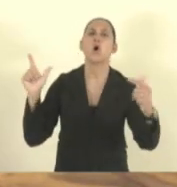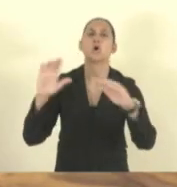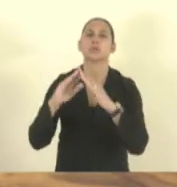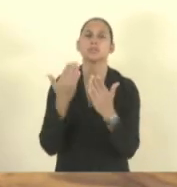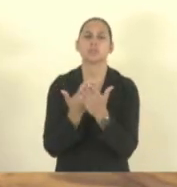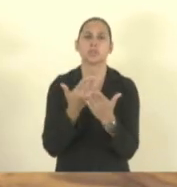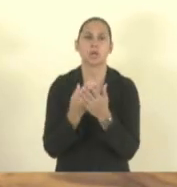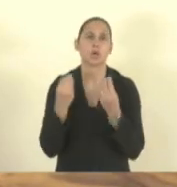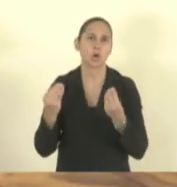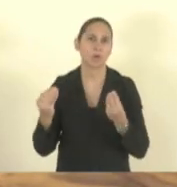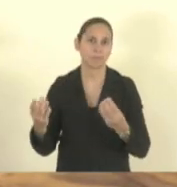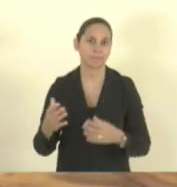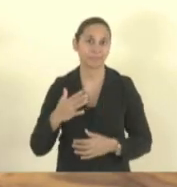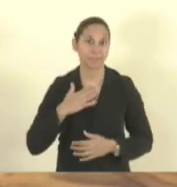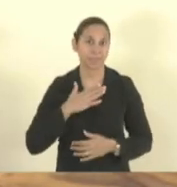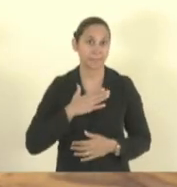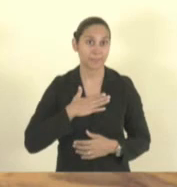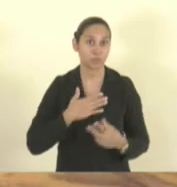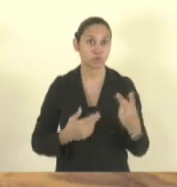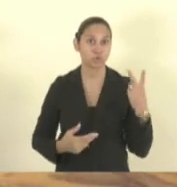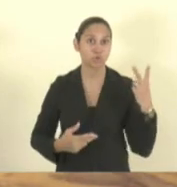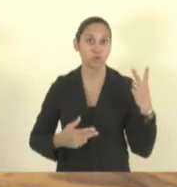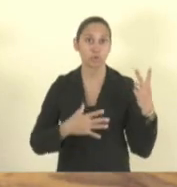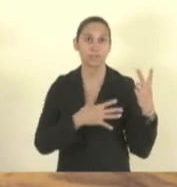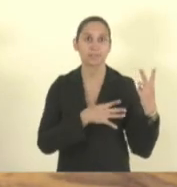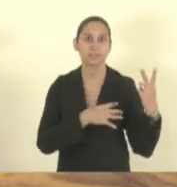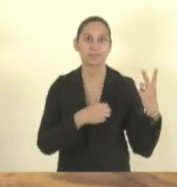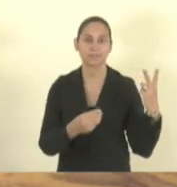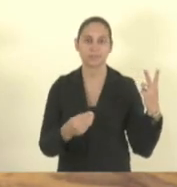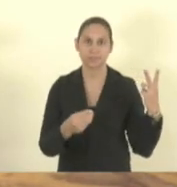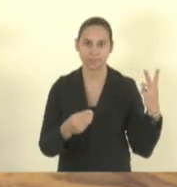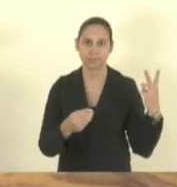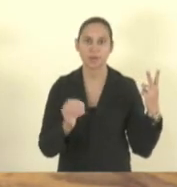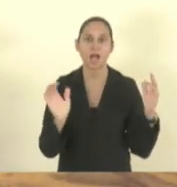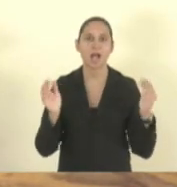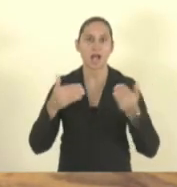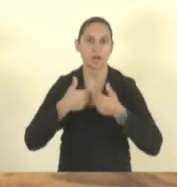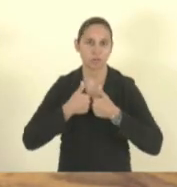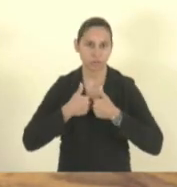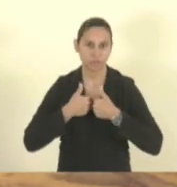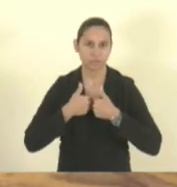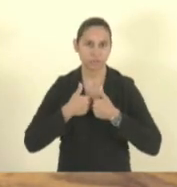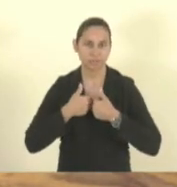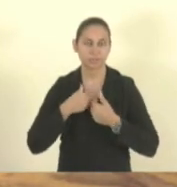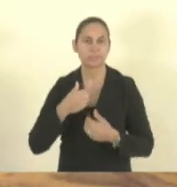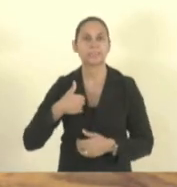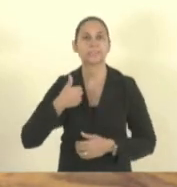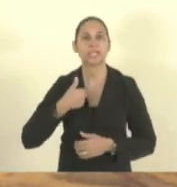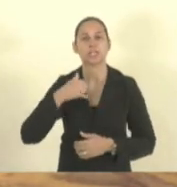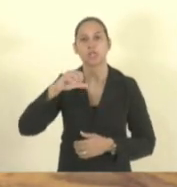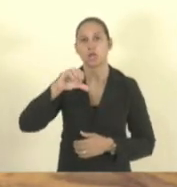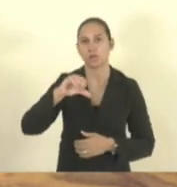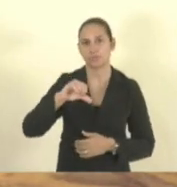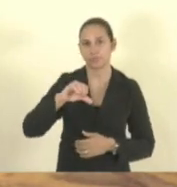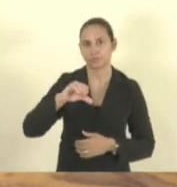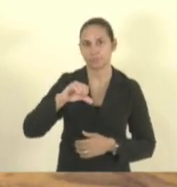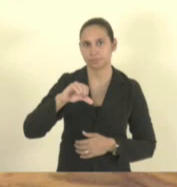Os meus dois filhos autistas de nove anos foram acolhidos. Mas e o resto?